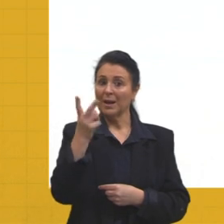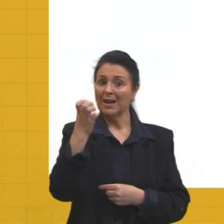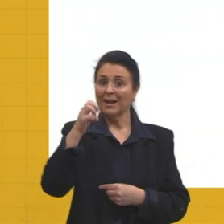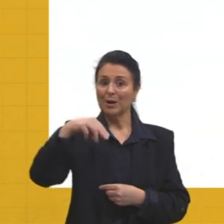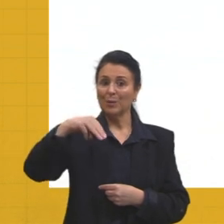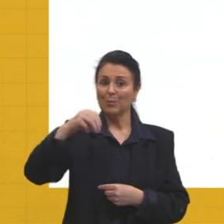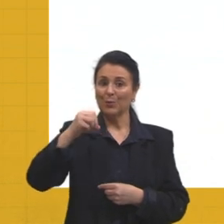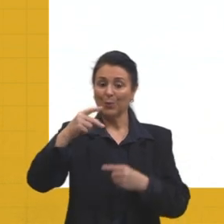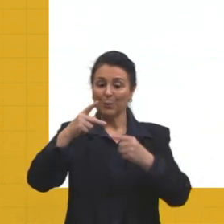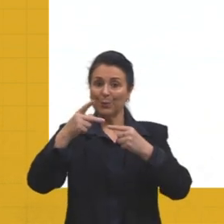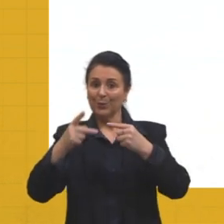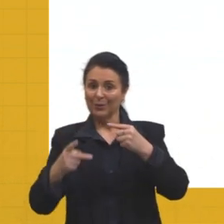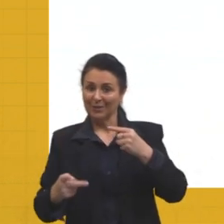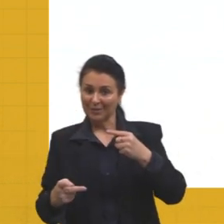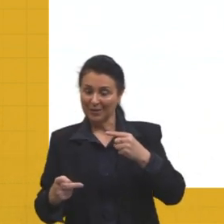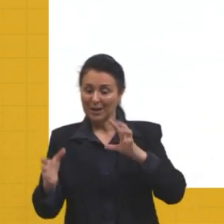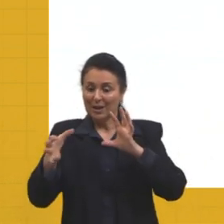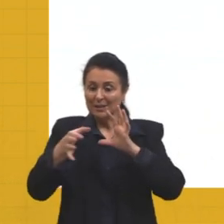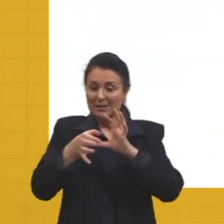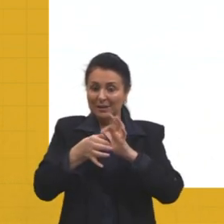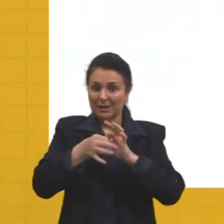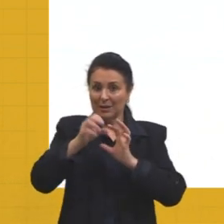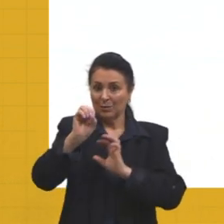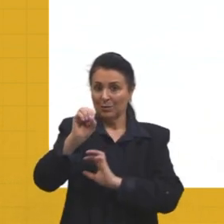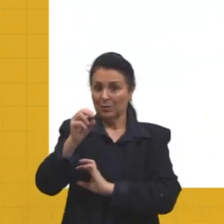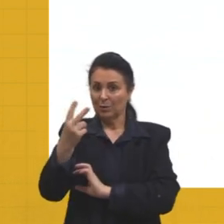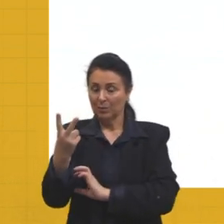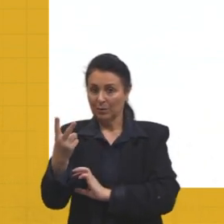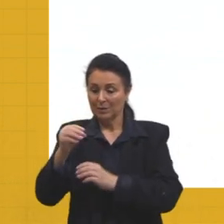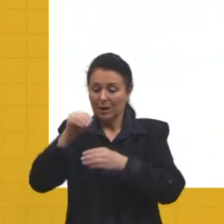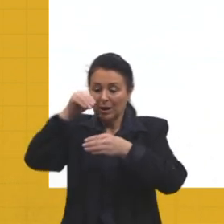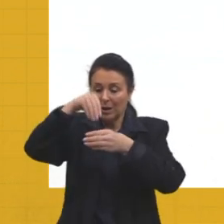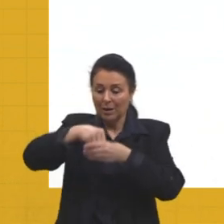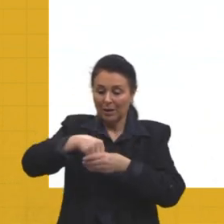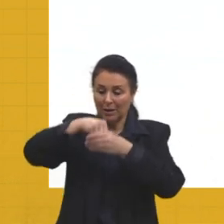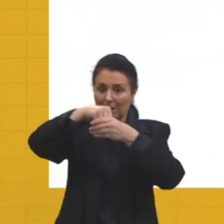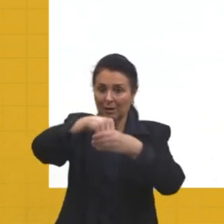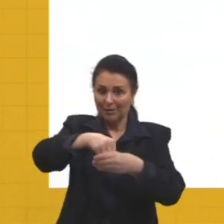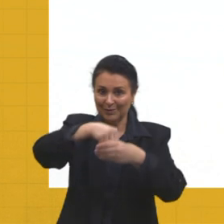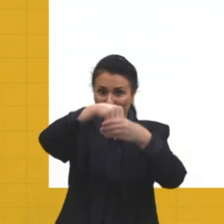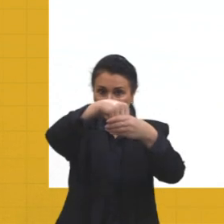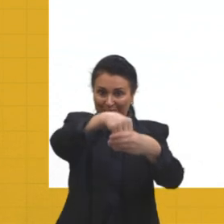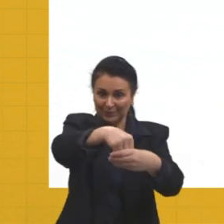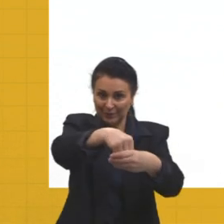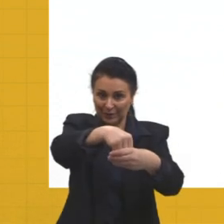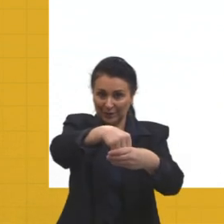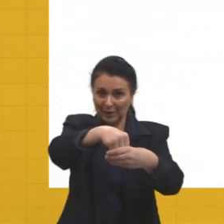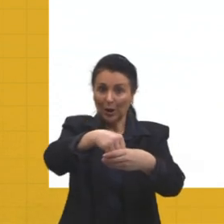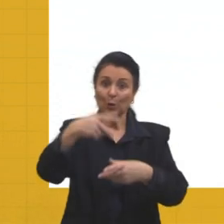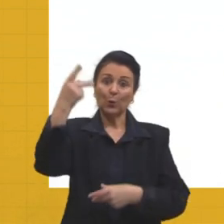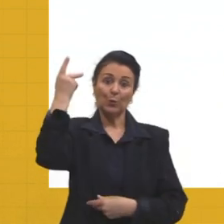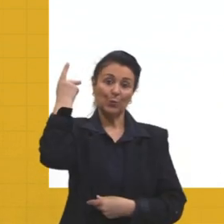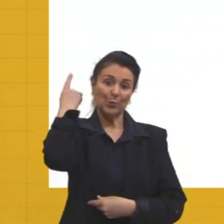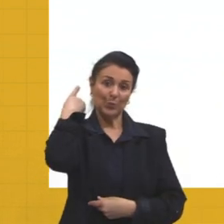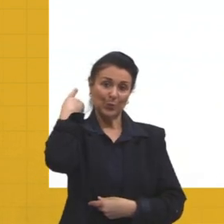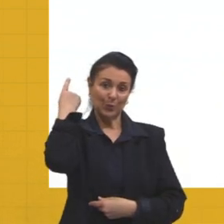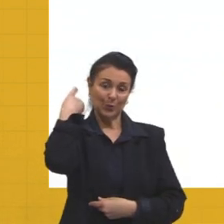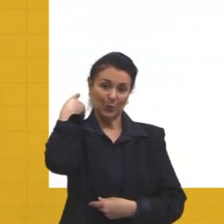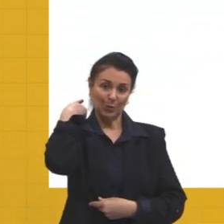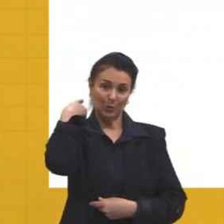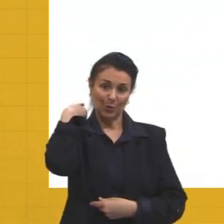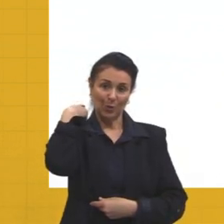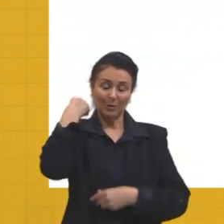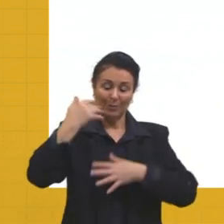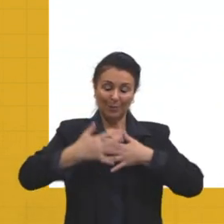ligantes de oxigênio, a hemoglobina transporta oxigênio dos pulmões para os